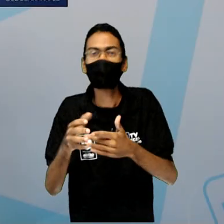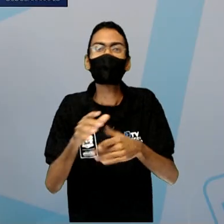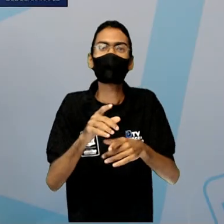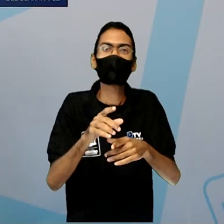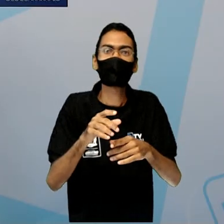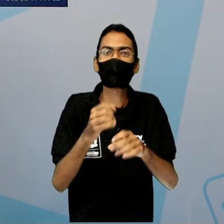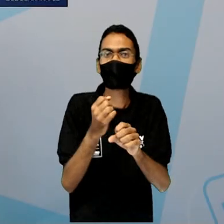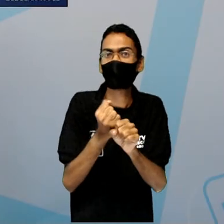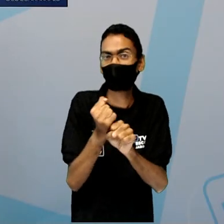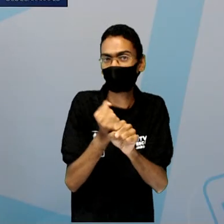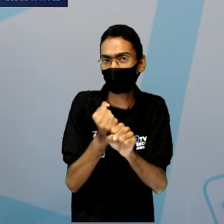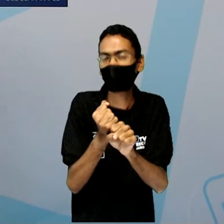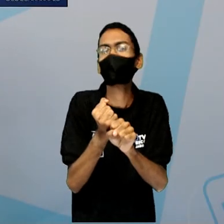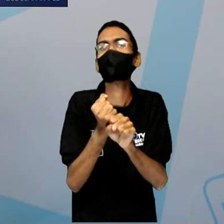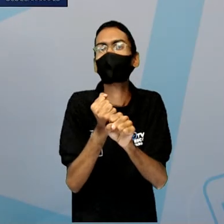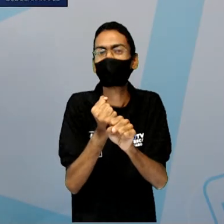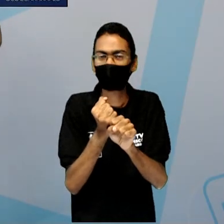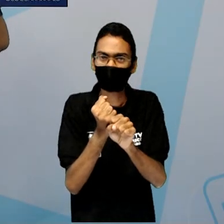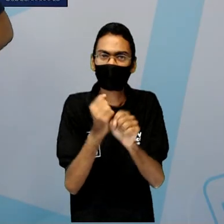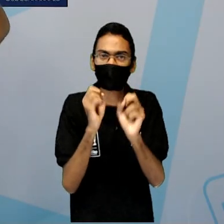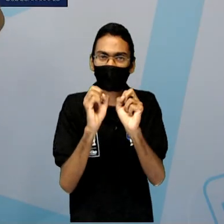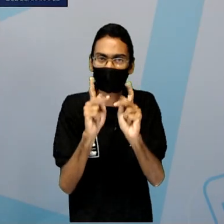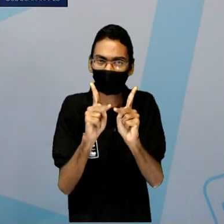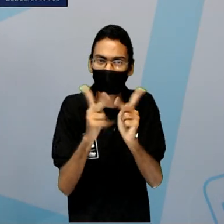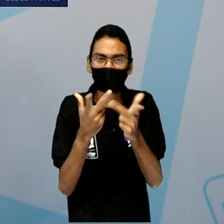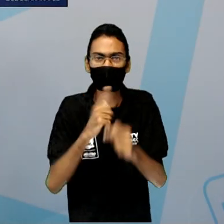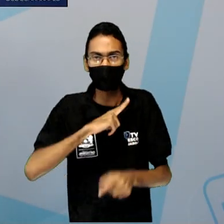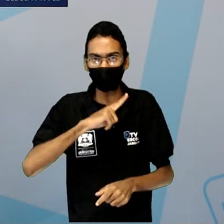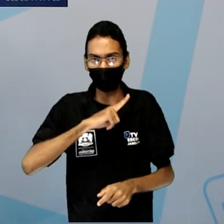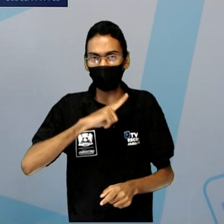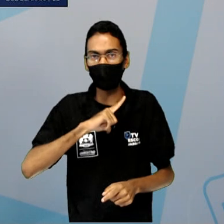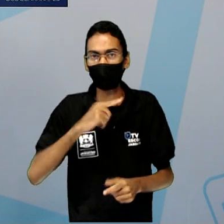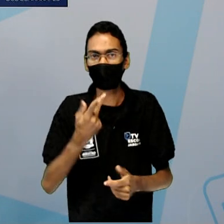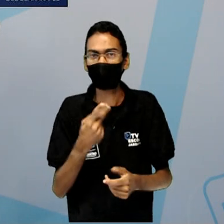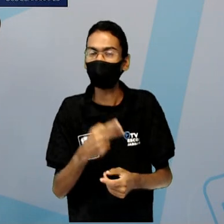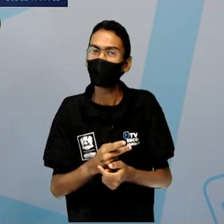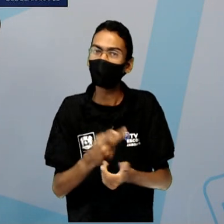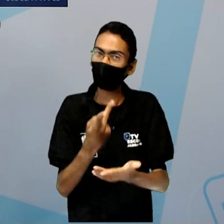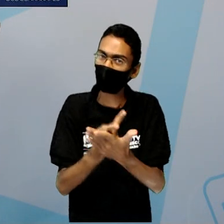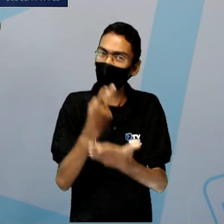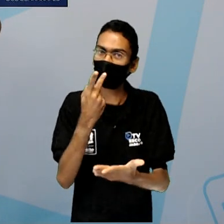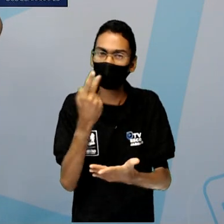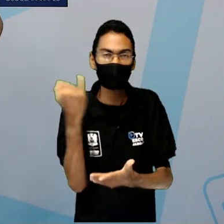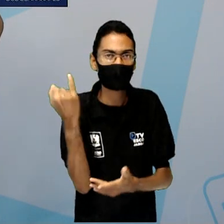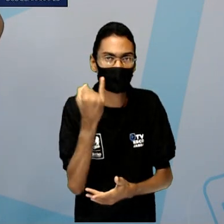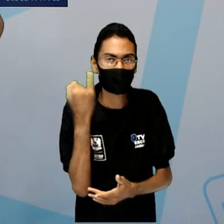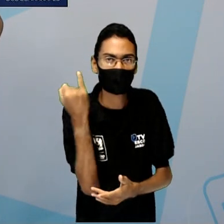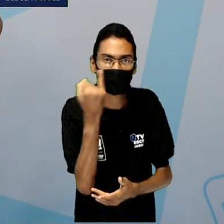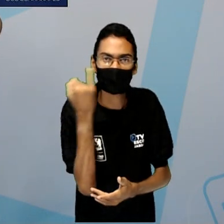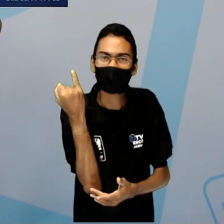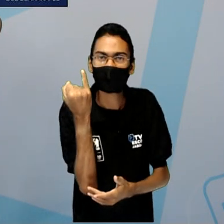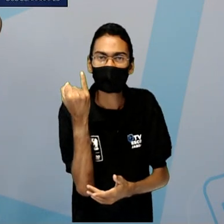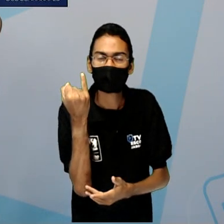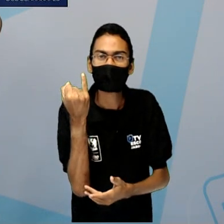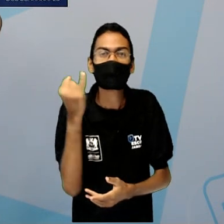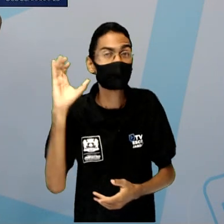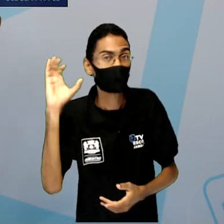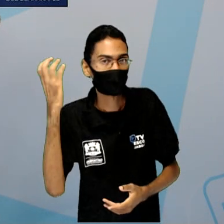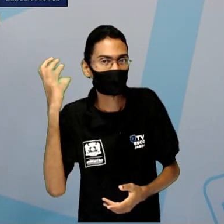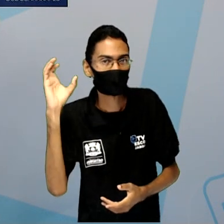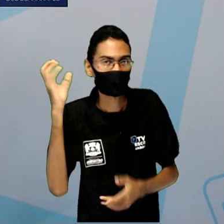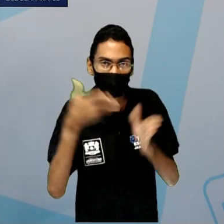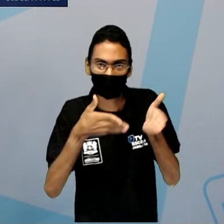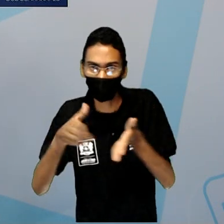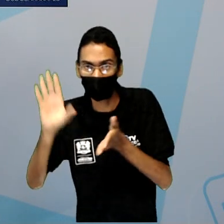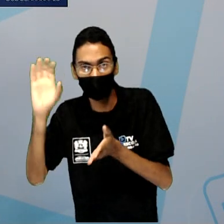importante, foco aqui na gente, obrigado. Existe um outro fator também importante que a gente deve destacar, são as condições climáticas. Então, pessoal,